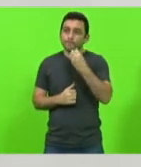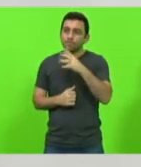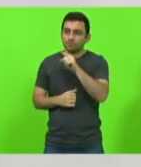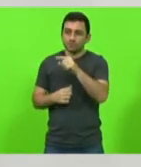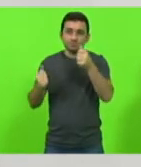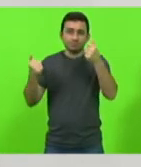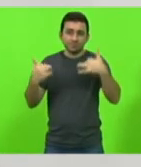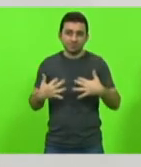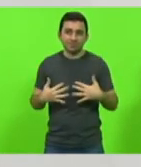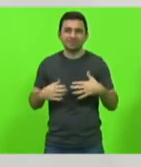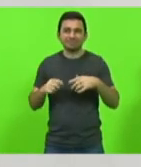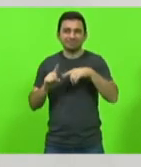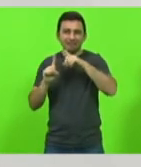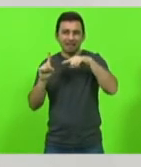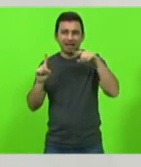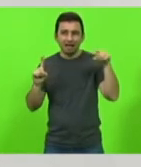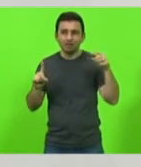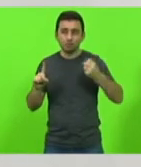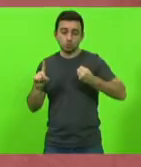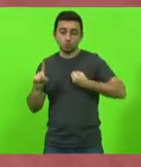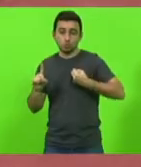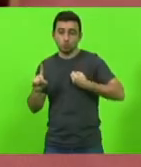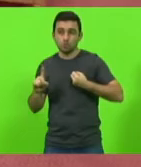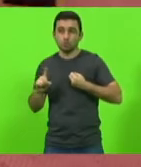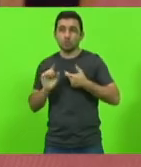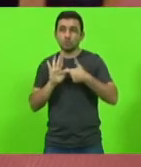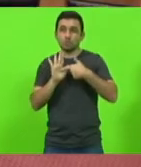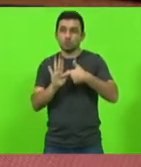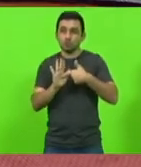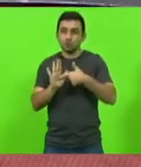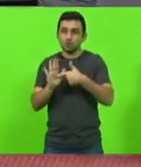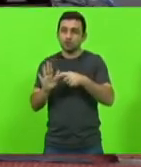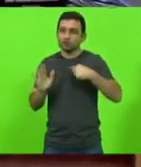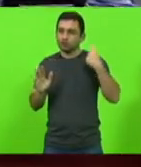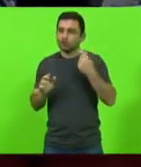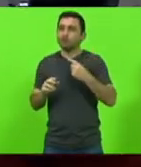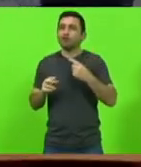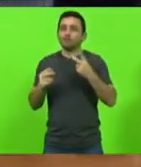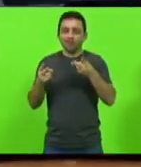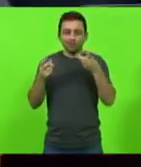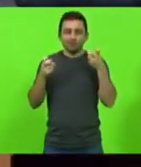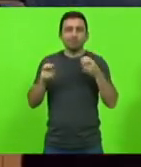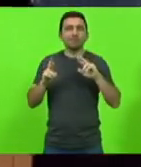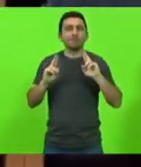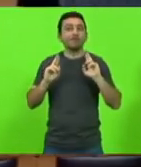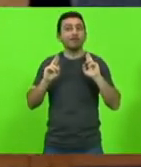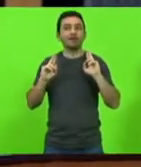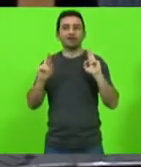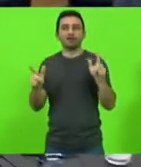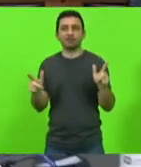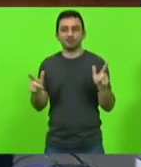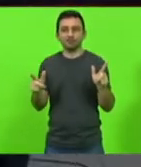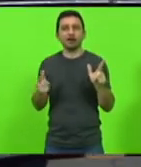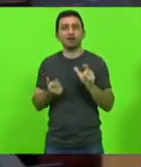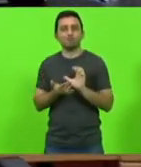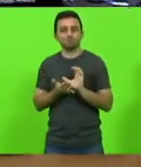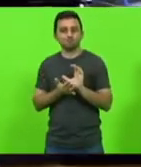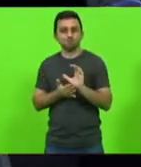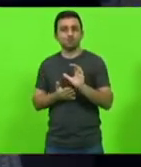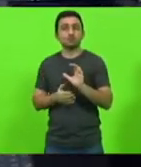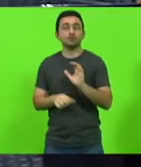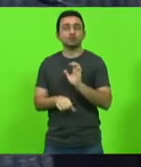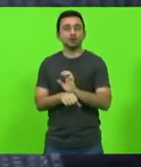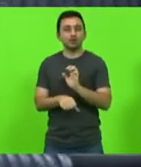esses dados esses números para a gente ver a diferença do que está sendo investido pelo estado